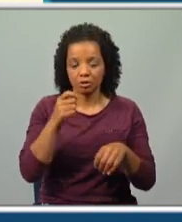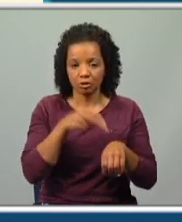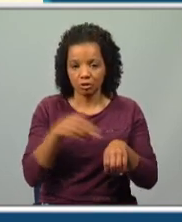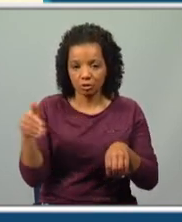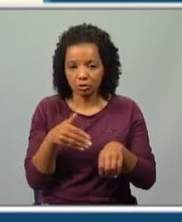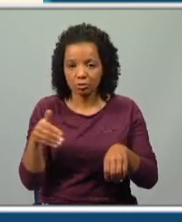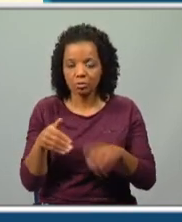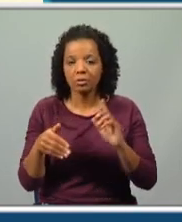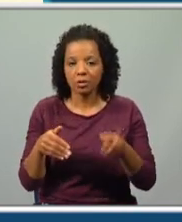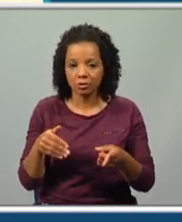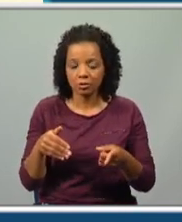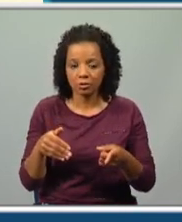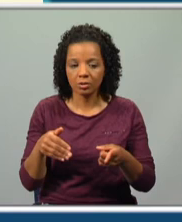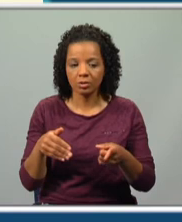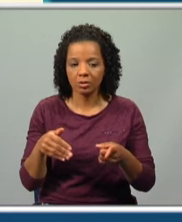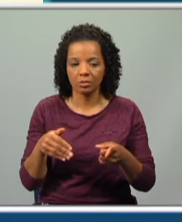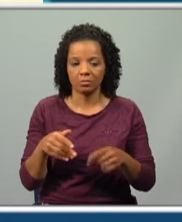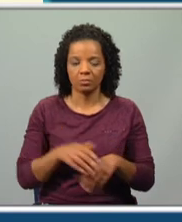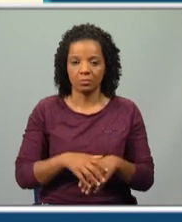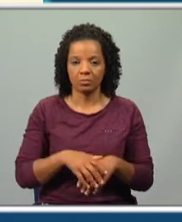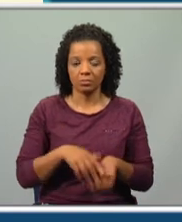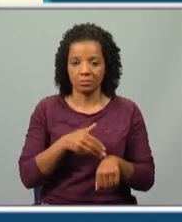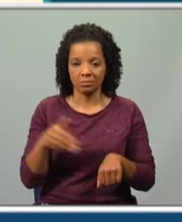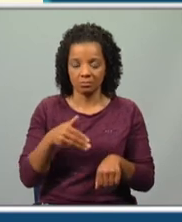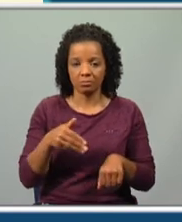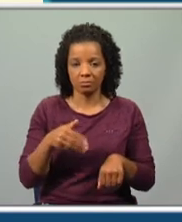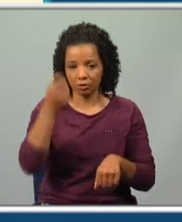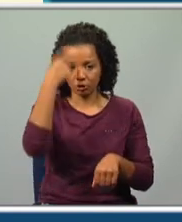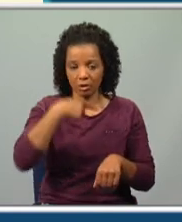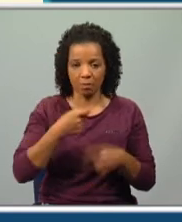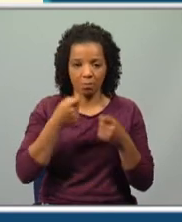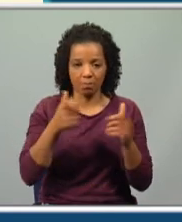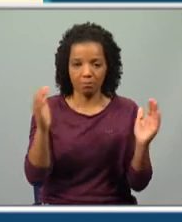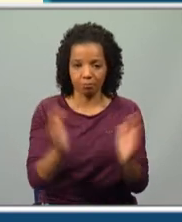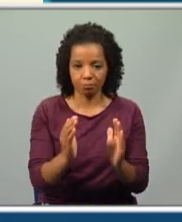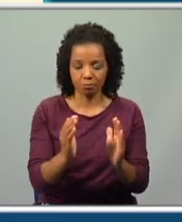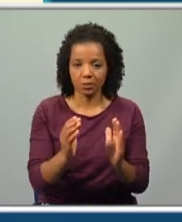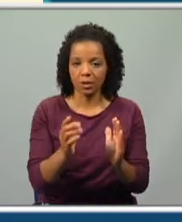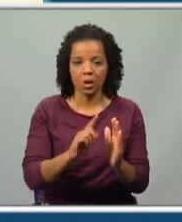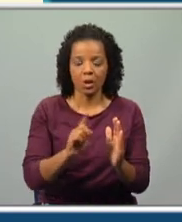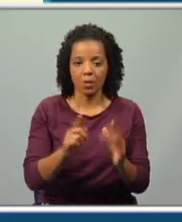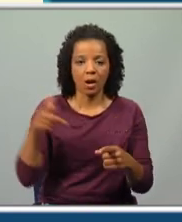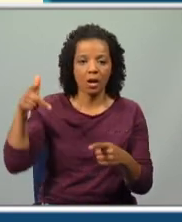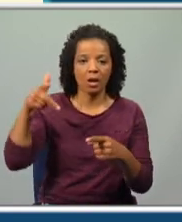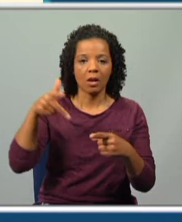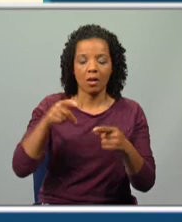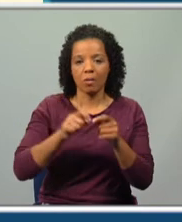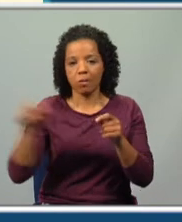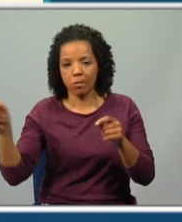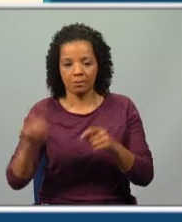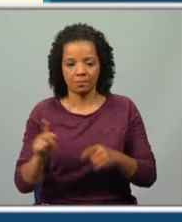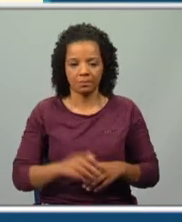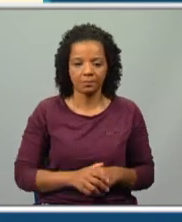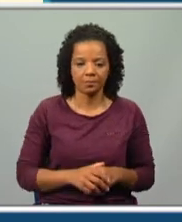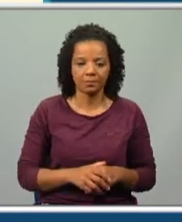tempo é restrito. O tempo da história tende a ser reduzido. Não há um intervalo temporal muito extenso.